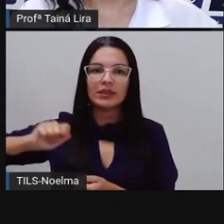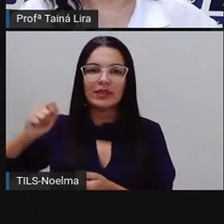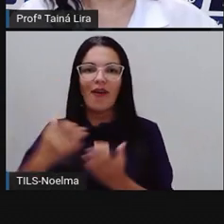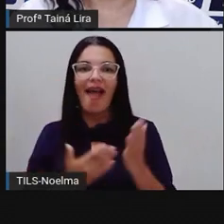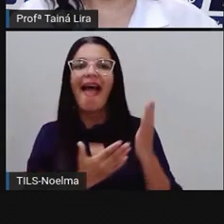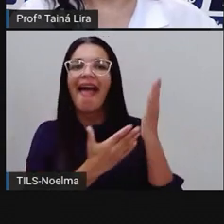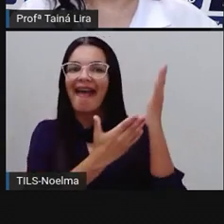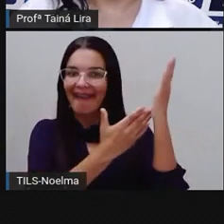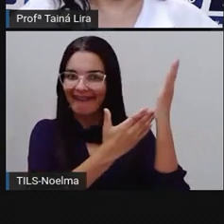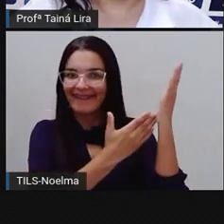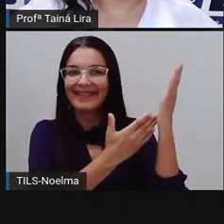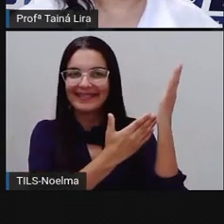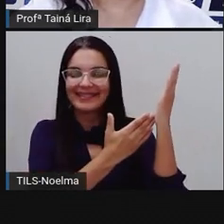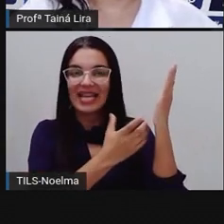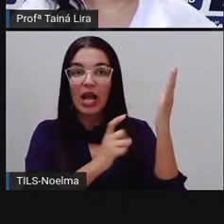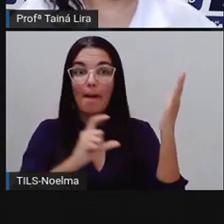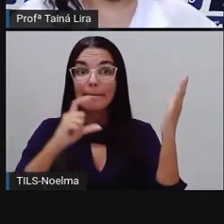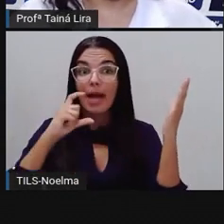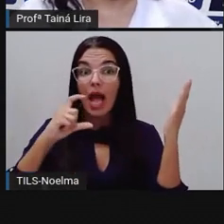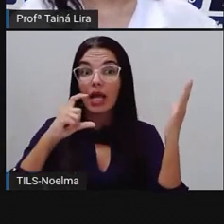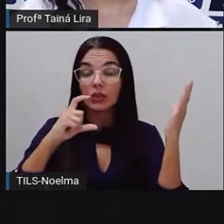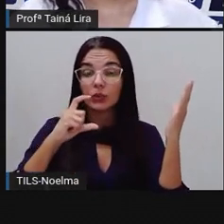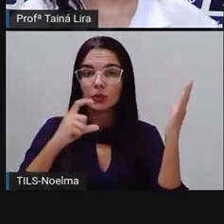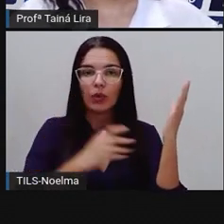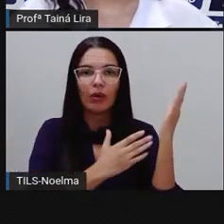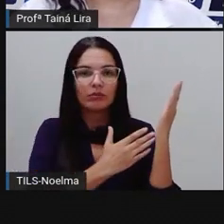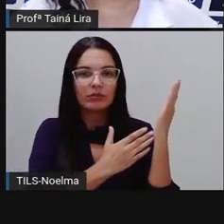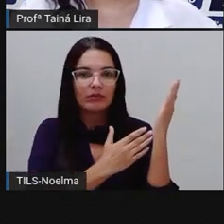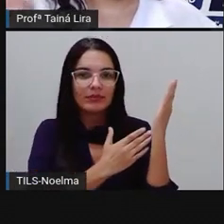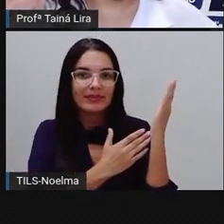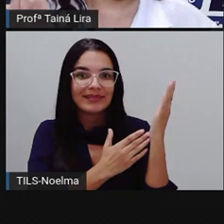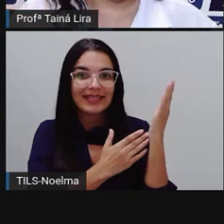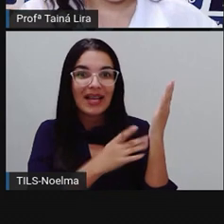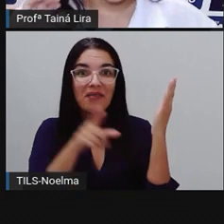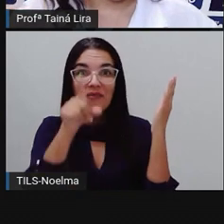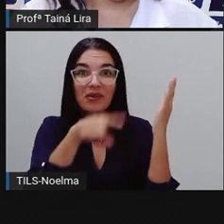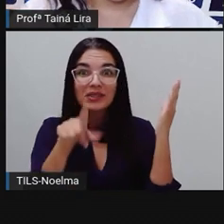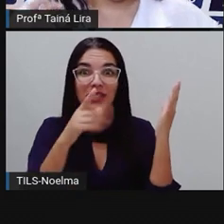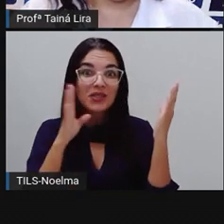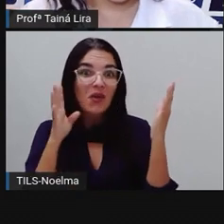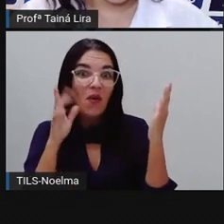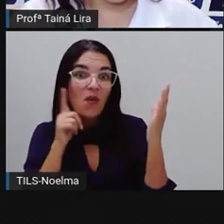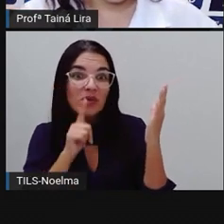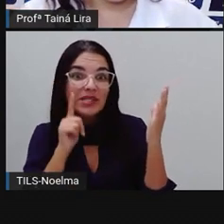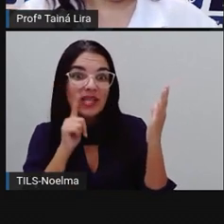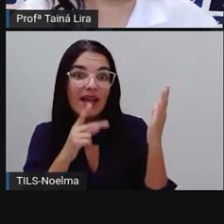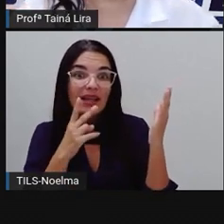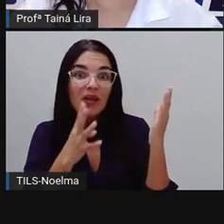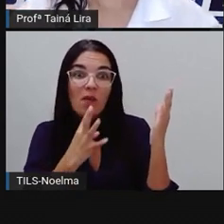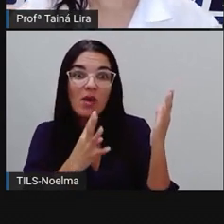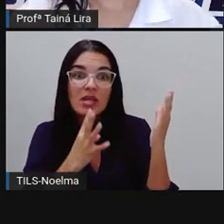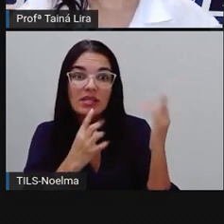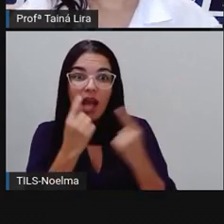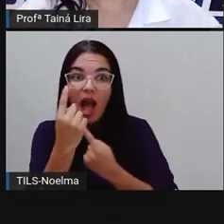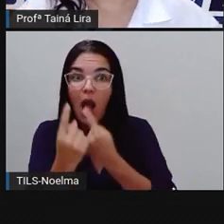cursivo maiúsculo. Então olha lá, será que o meu segundo ano consegue reconhecer aí algumas